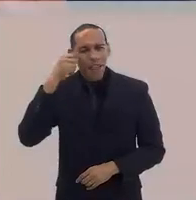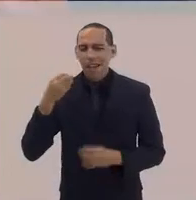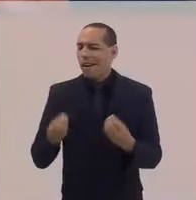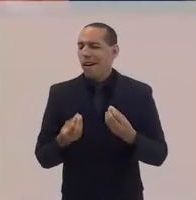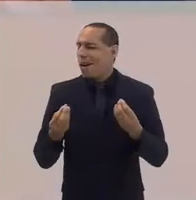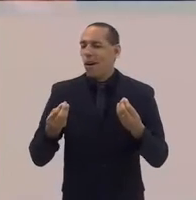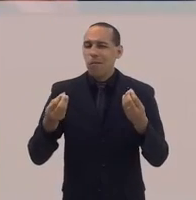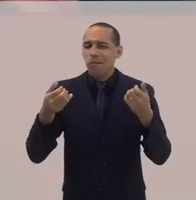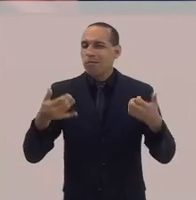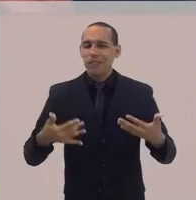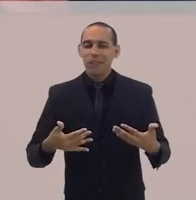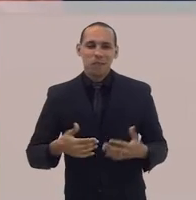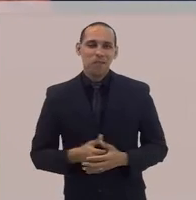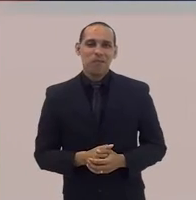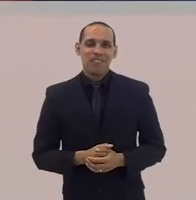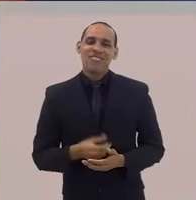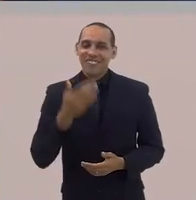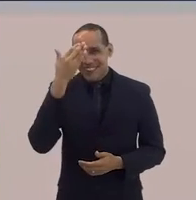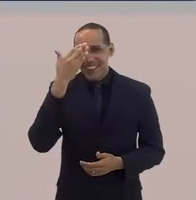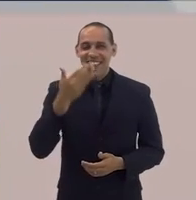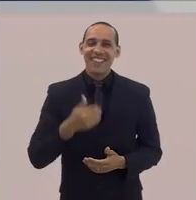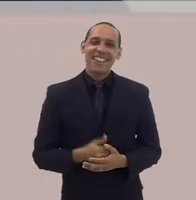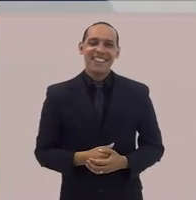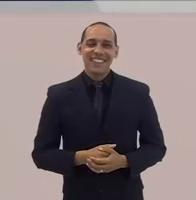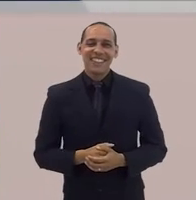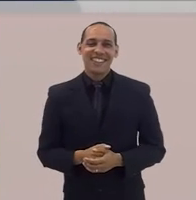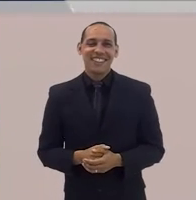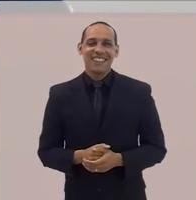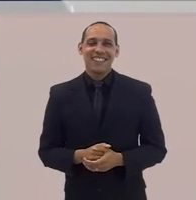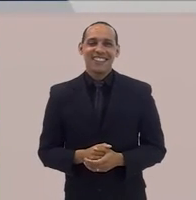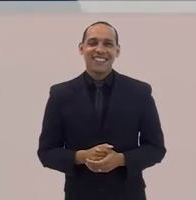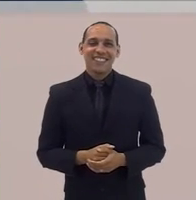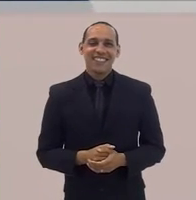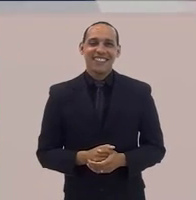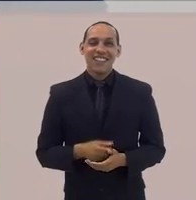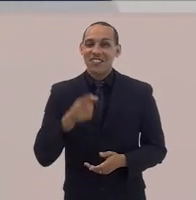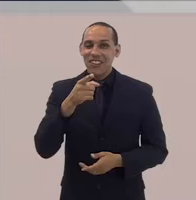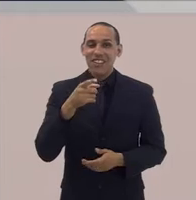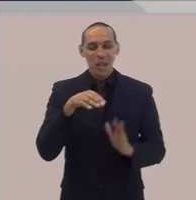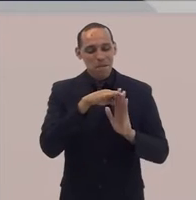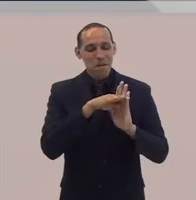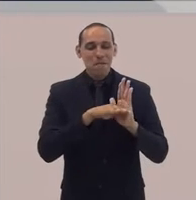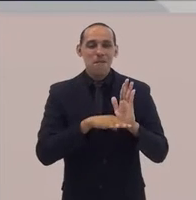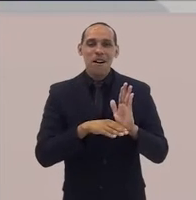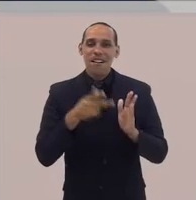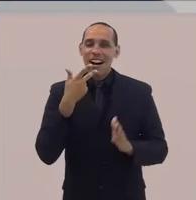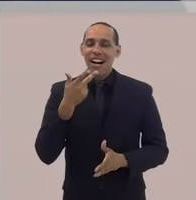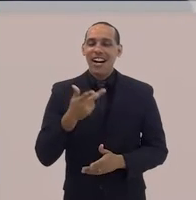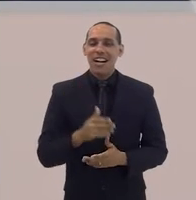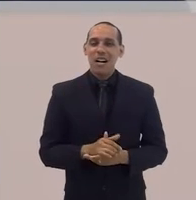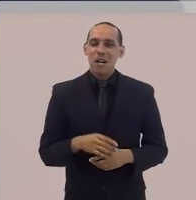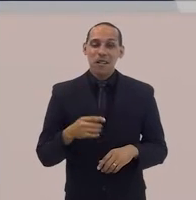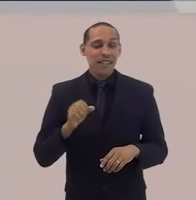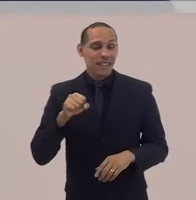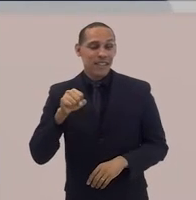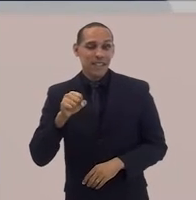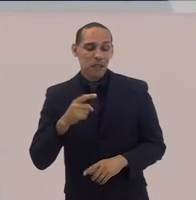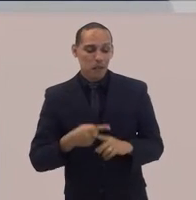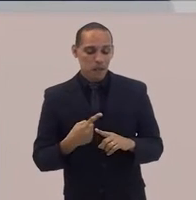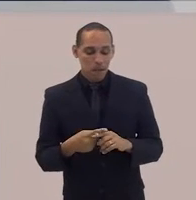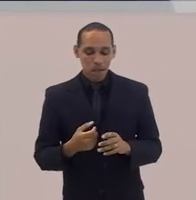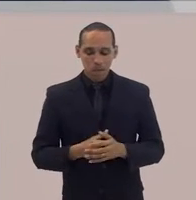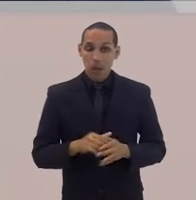Queria que o senhor explicasse isso pra gente. Nossa, obrigado por levantar essa pauta. Sim, porque,